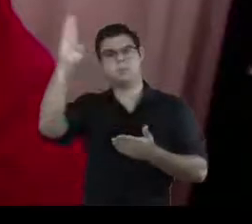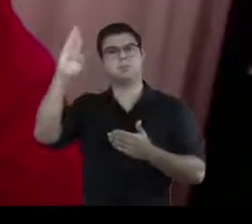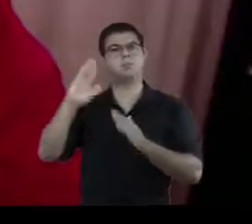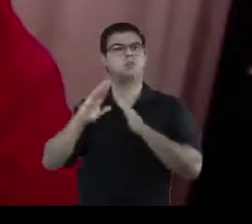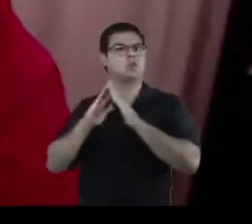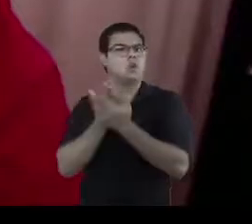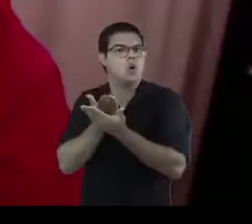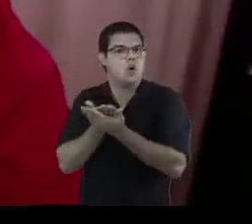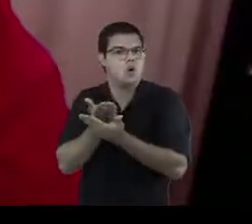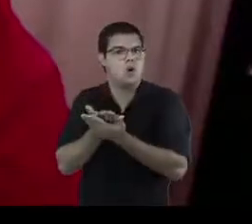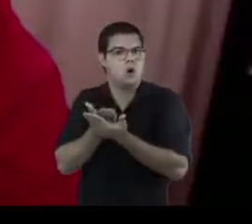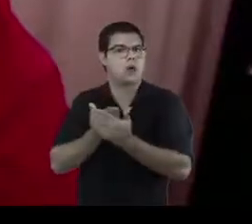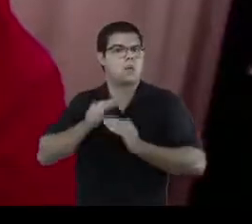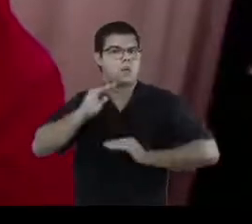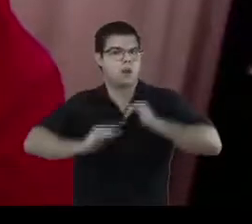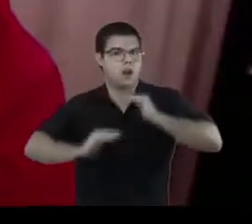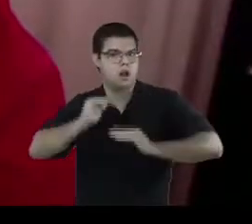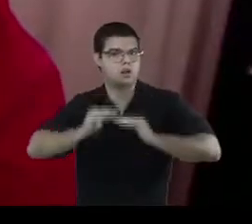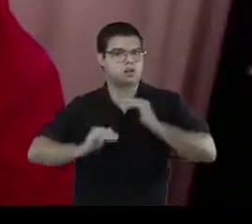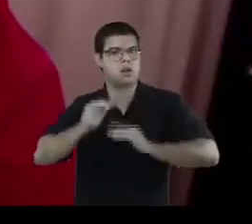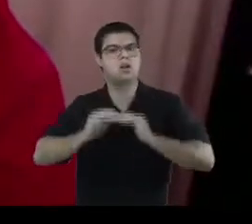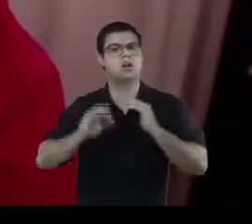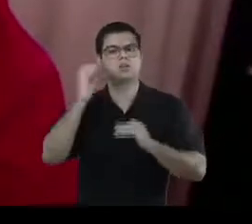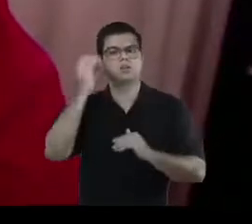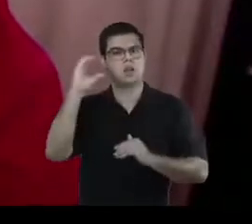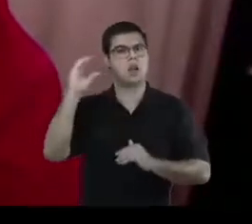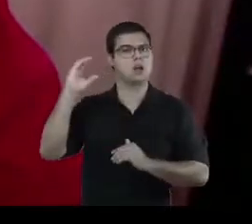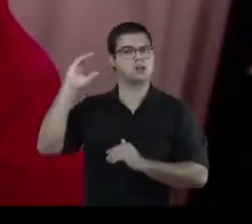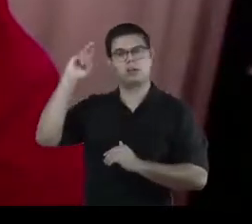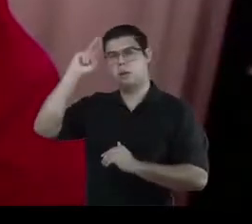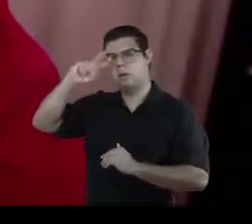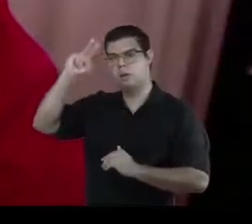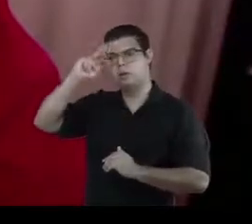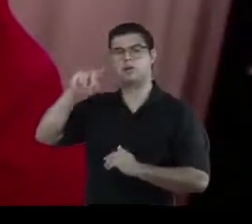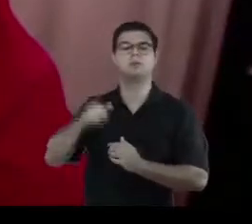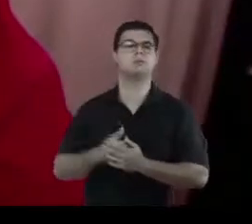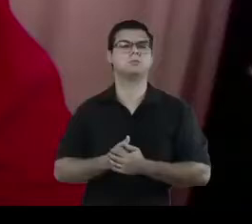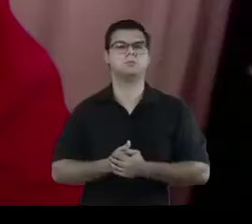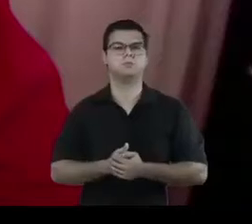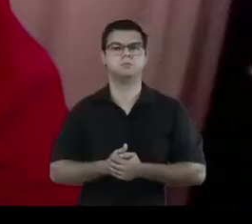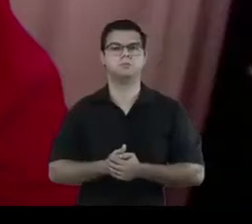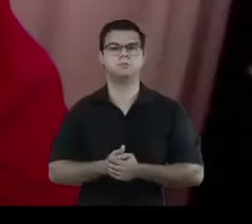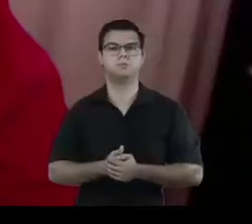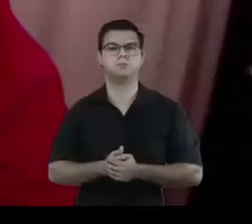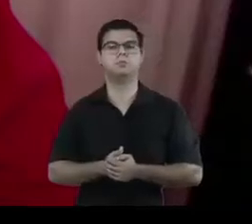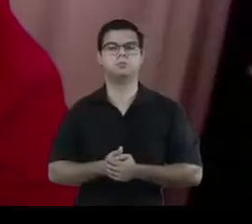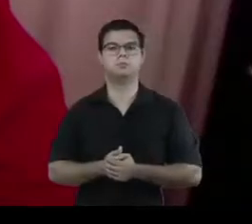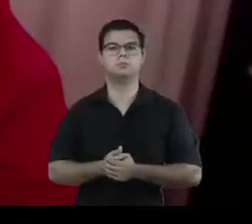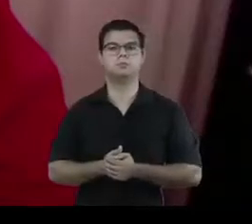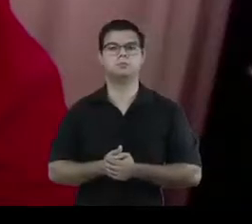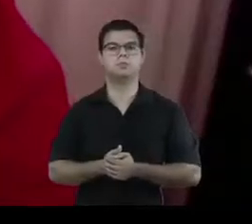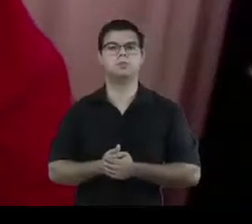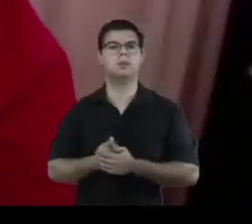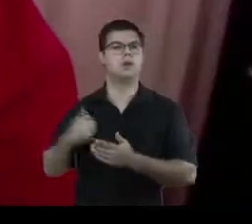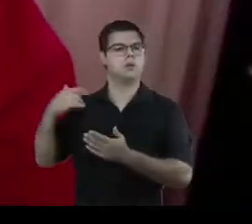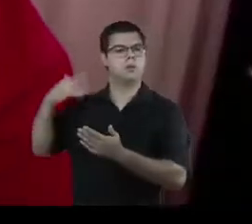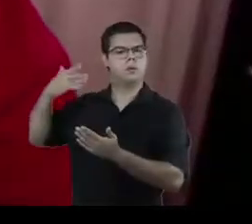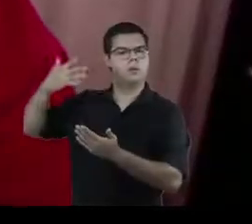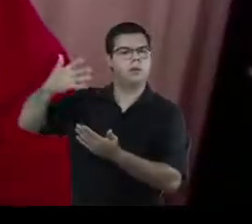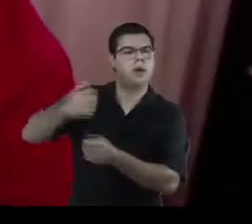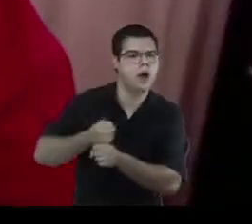Escola Prática de Altos Estudos, Ciências Históricas e Filológicas. Até esse ano, ele foi